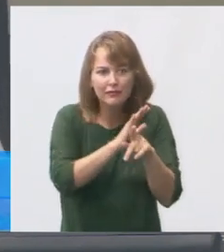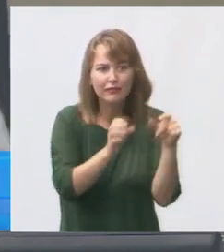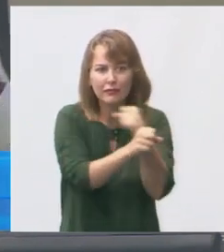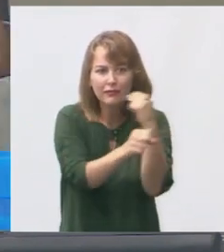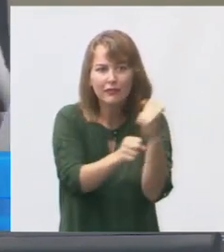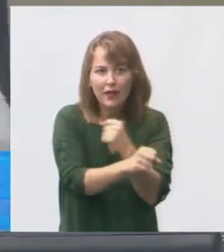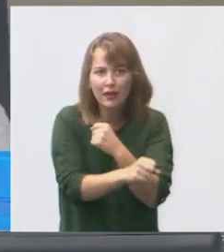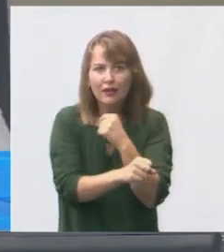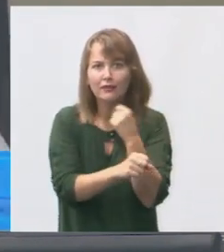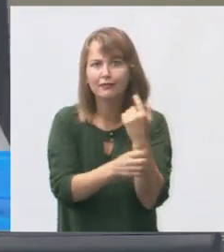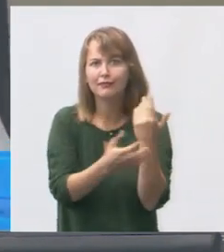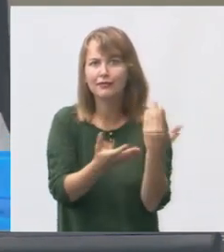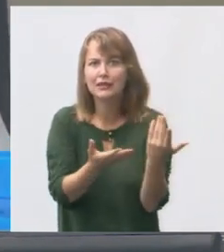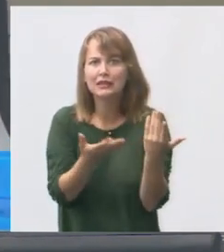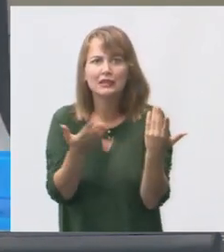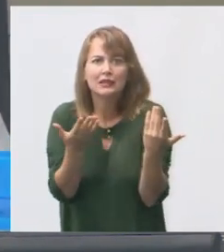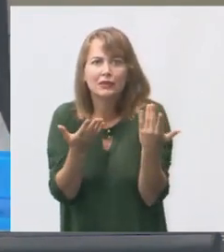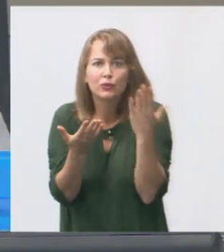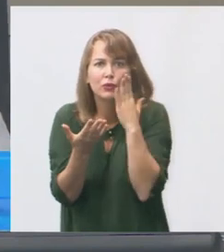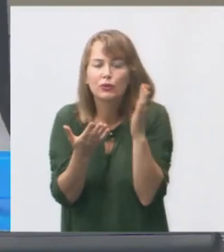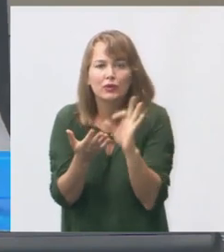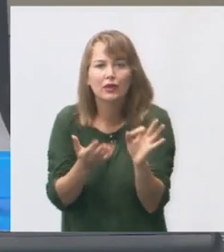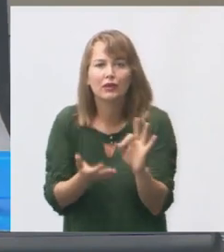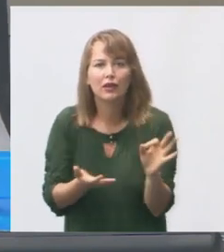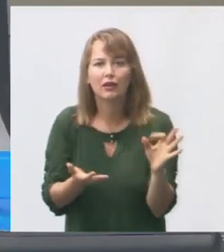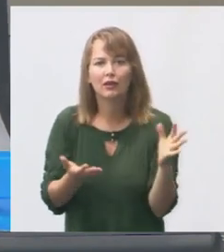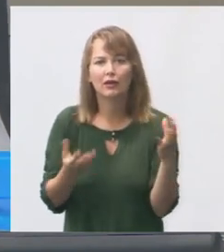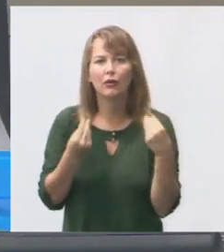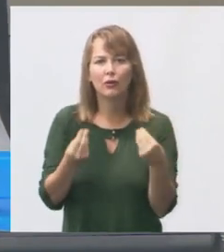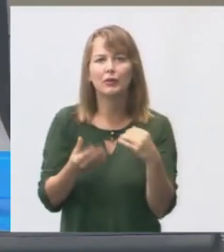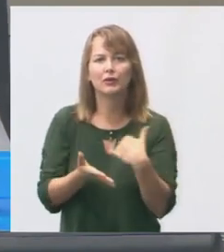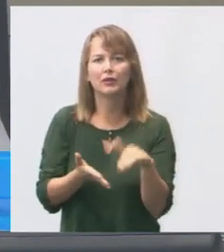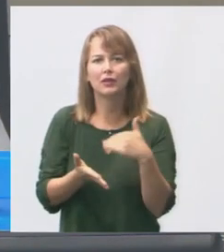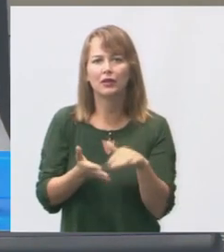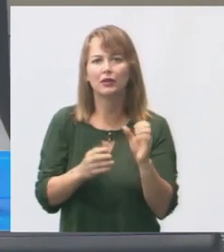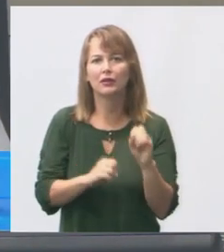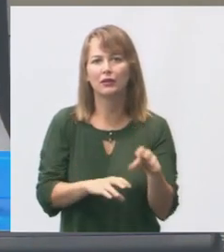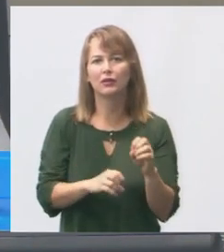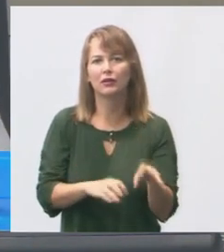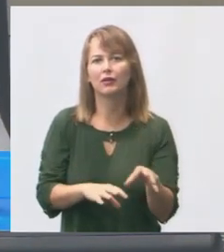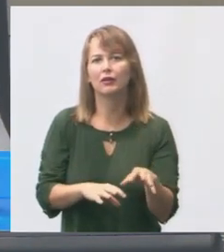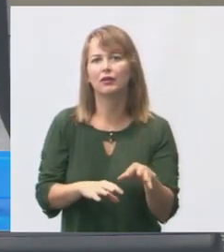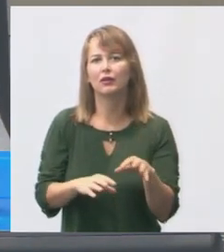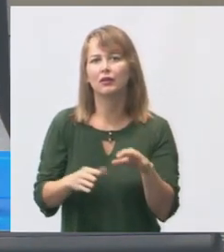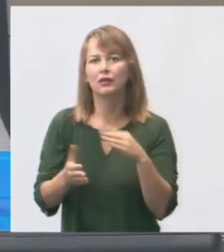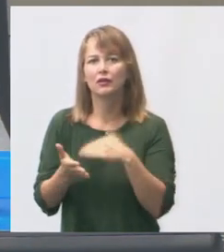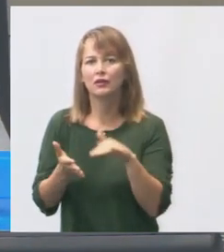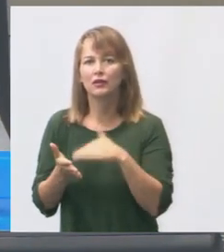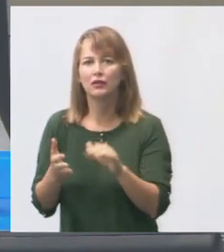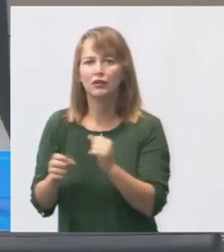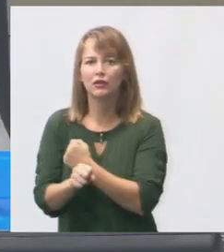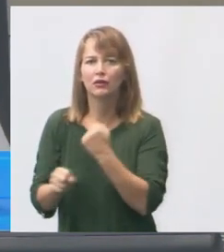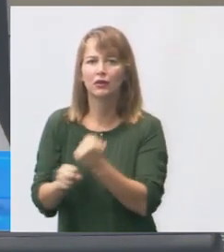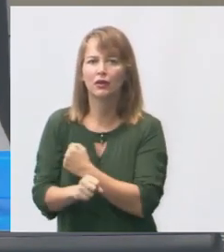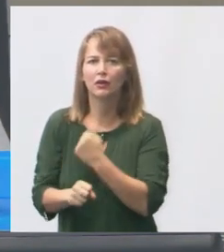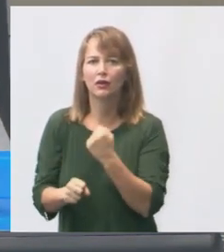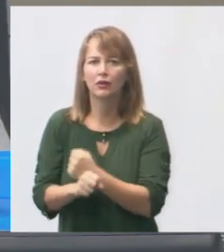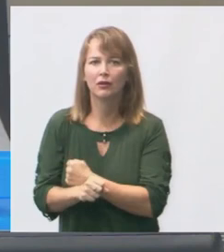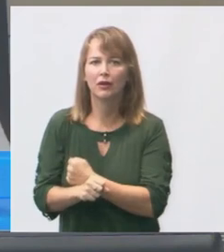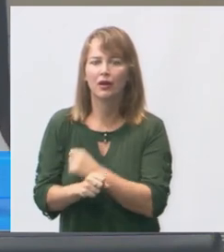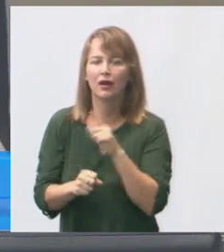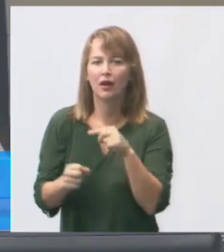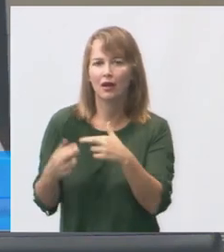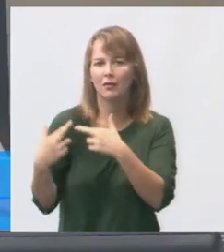É, provavelmente pode ser... É, eu acho que a Secretaria de Educação e a Secretaria de Obras estão jogando toda a